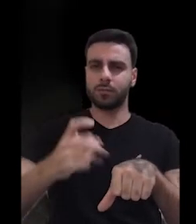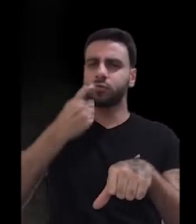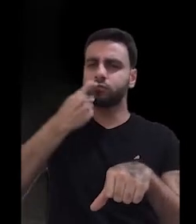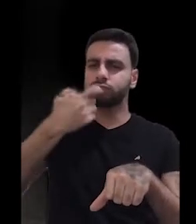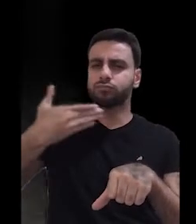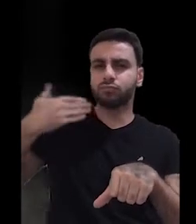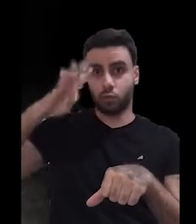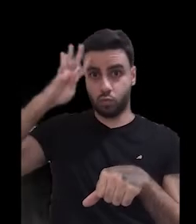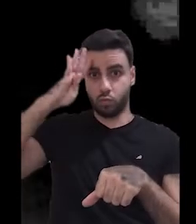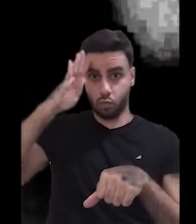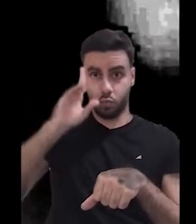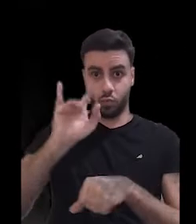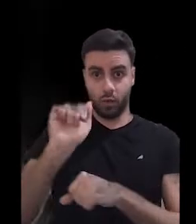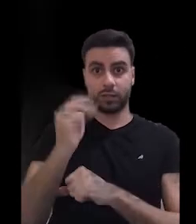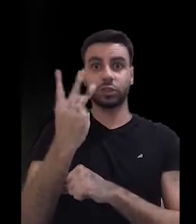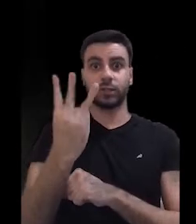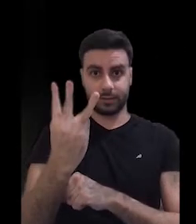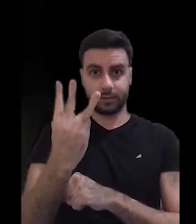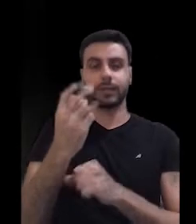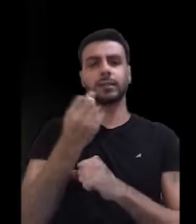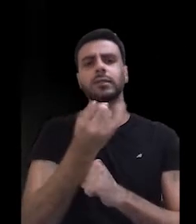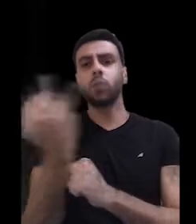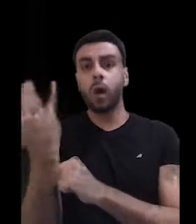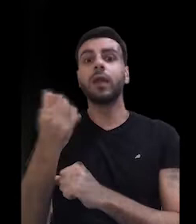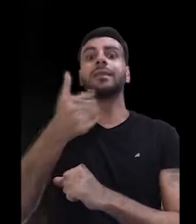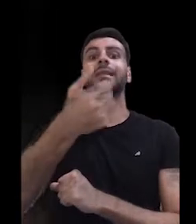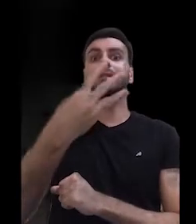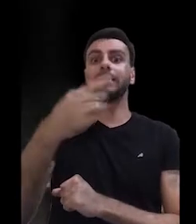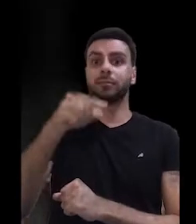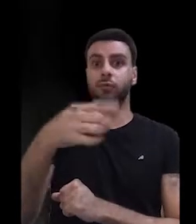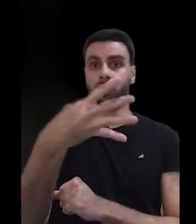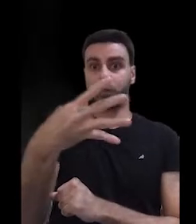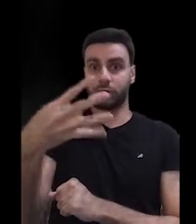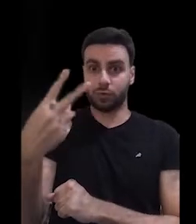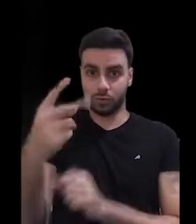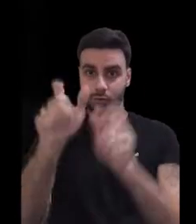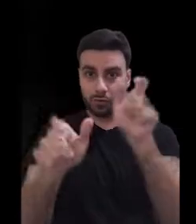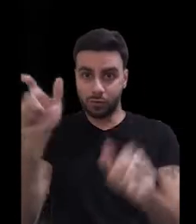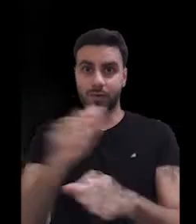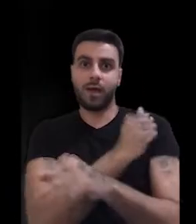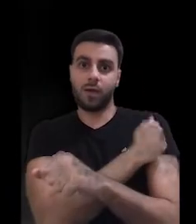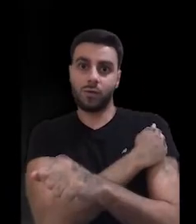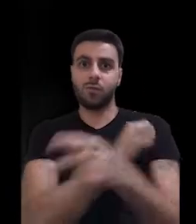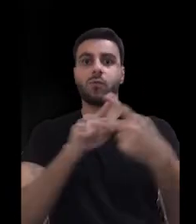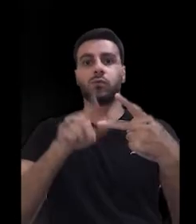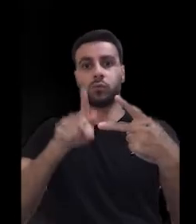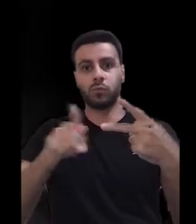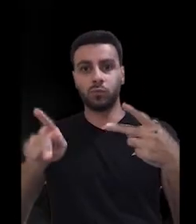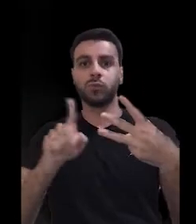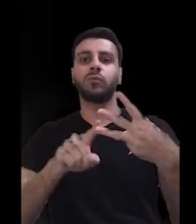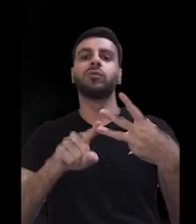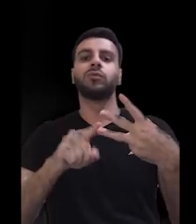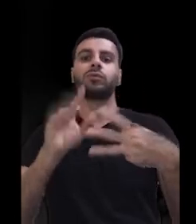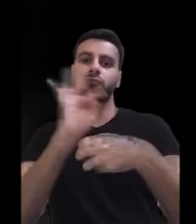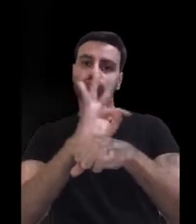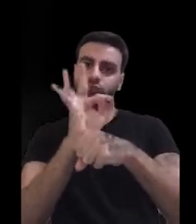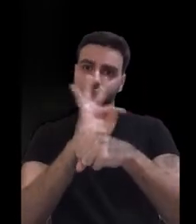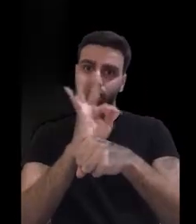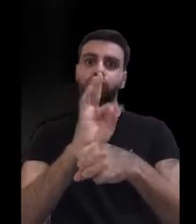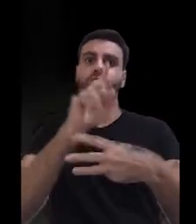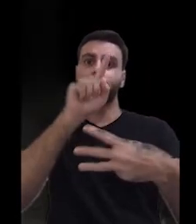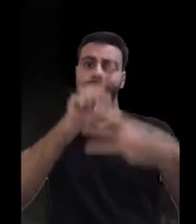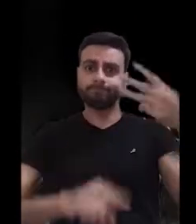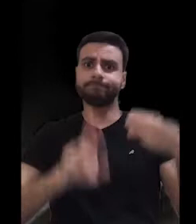e meia da tarde desta quarta-feira, dia 3, 13.442 estudantes, docentes e